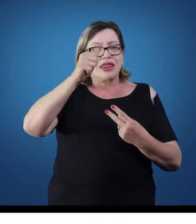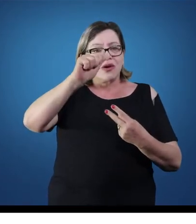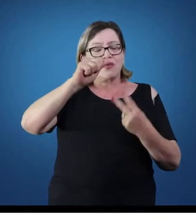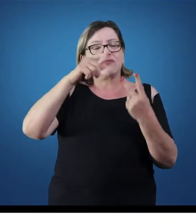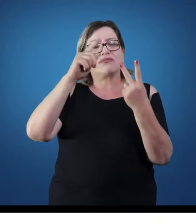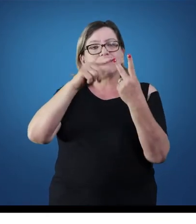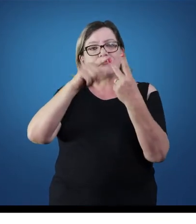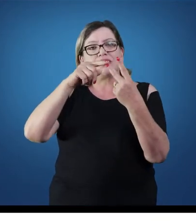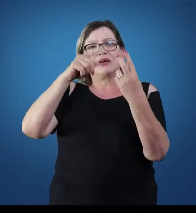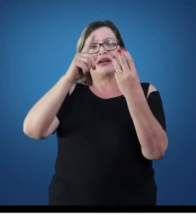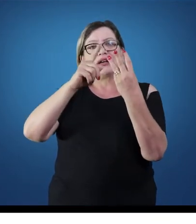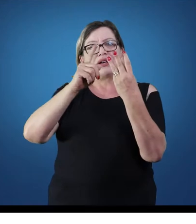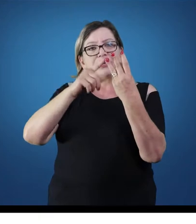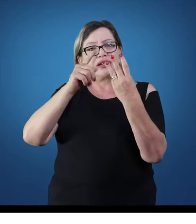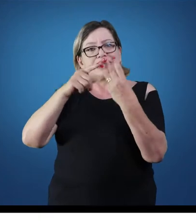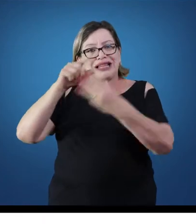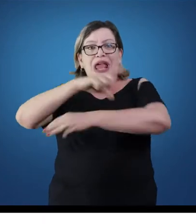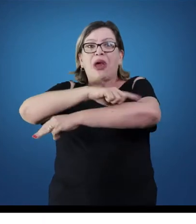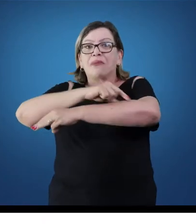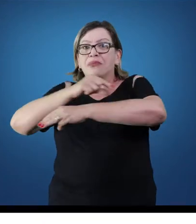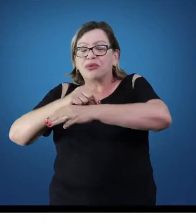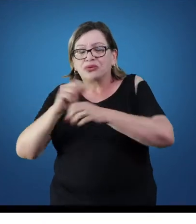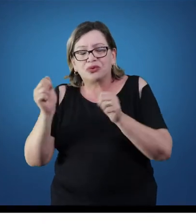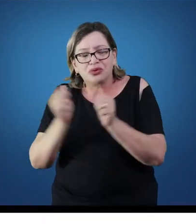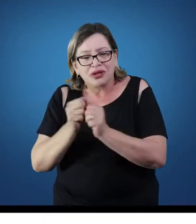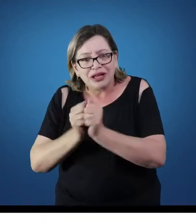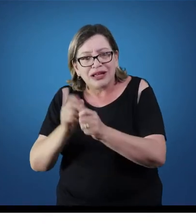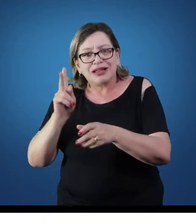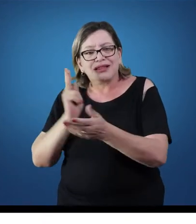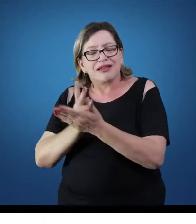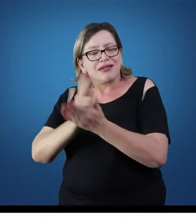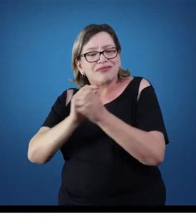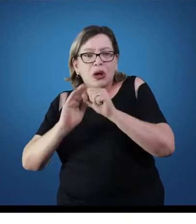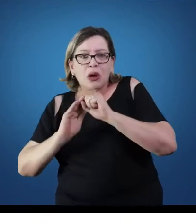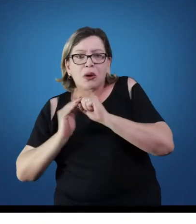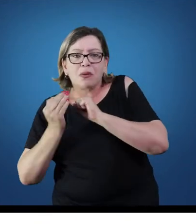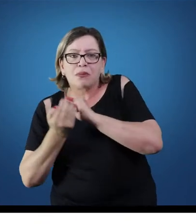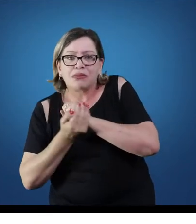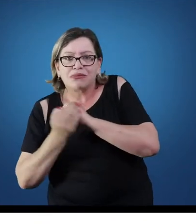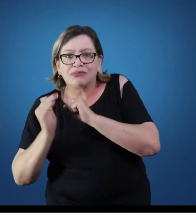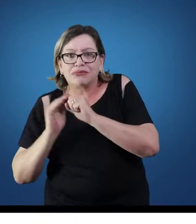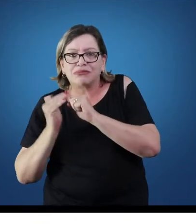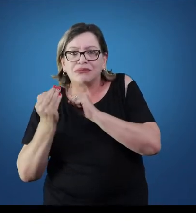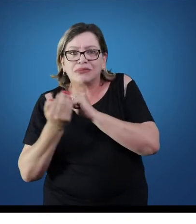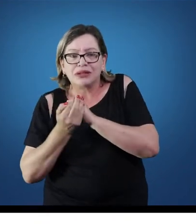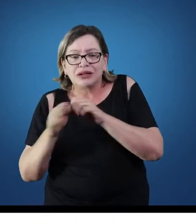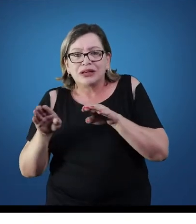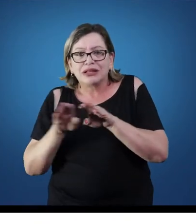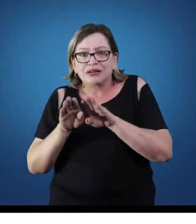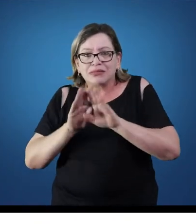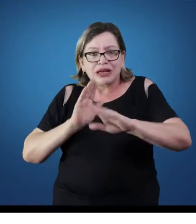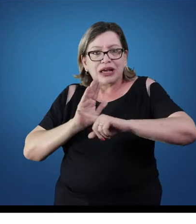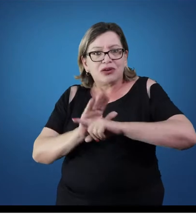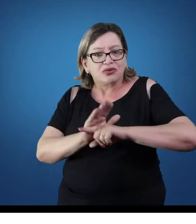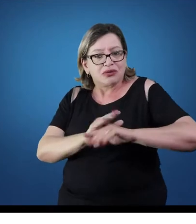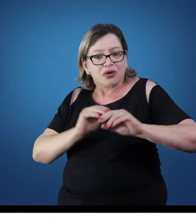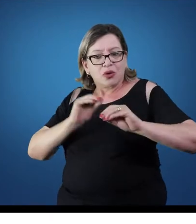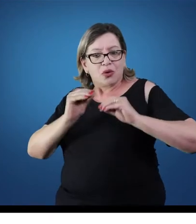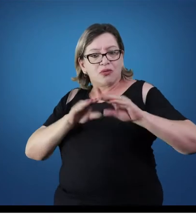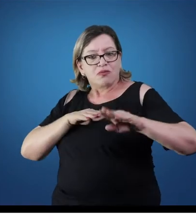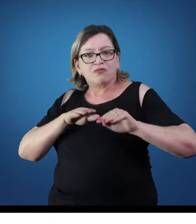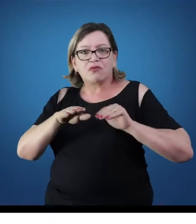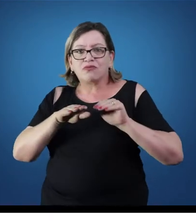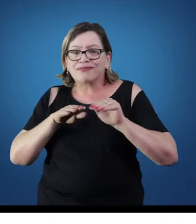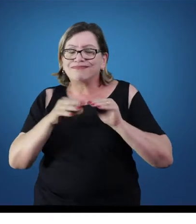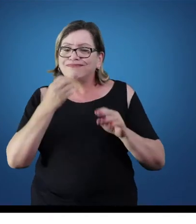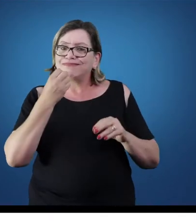a sua locomoção, como também proteção, gerando o que nós chamamos de uma eficiência mecânica. Então